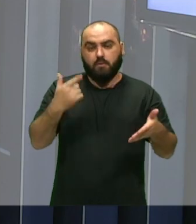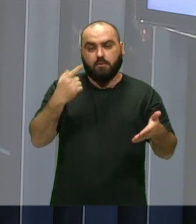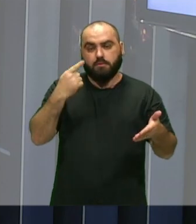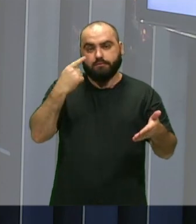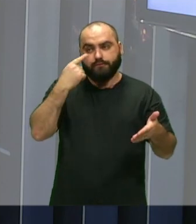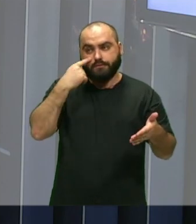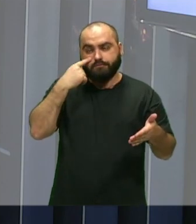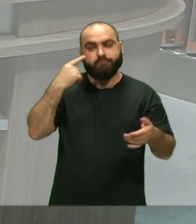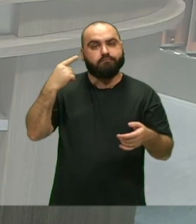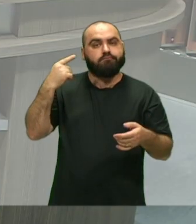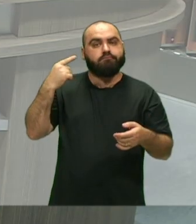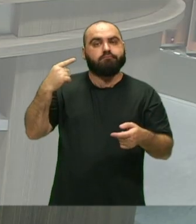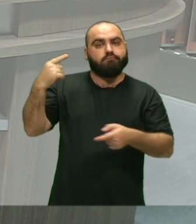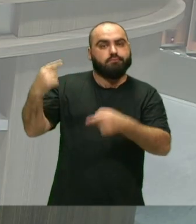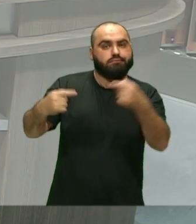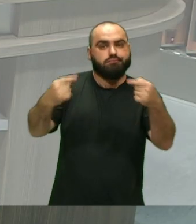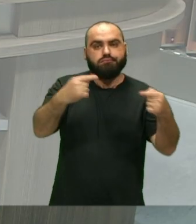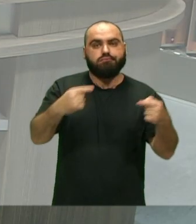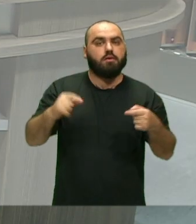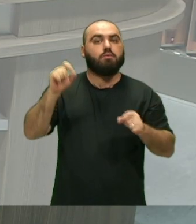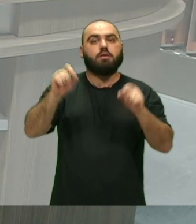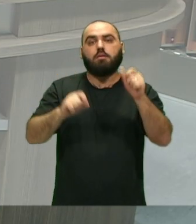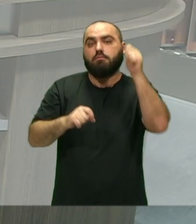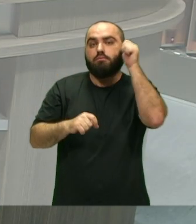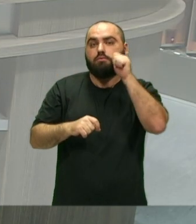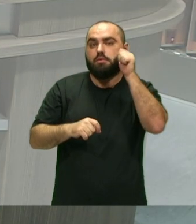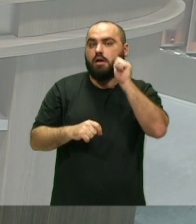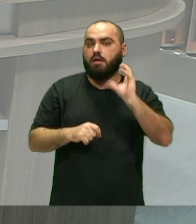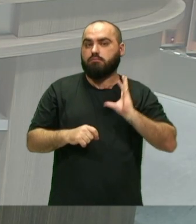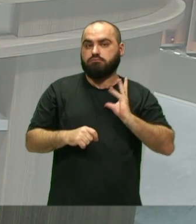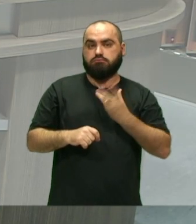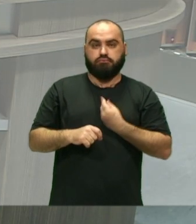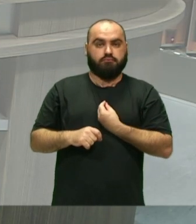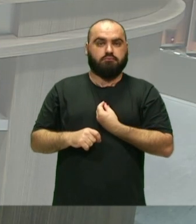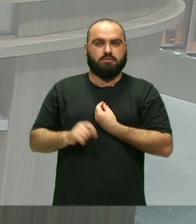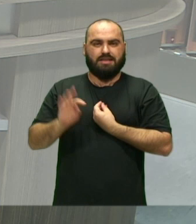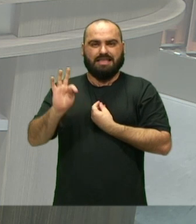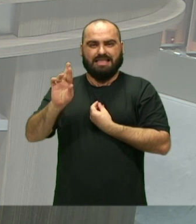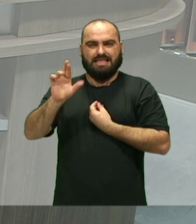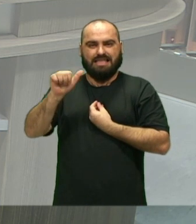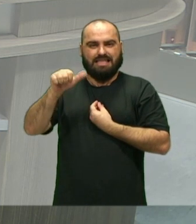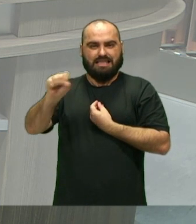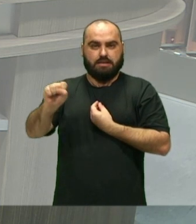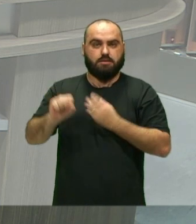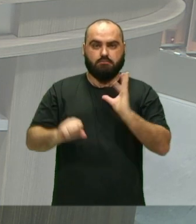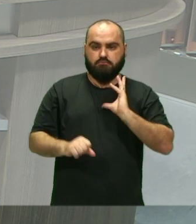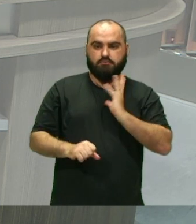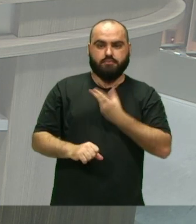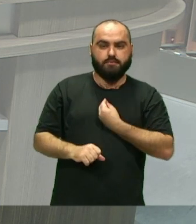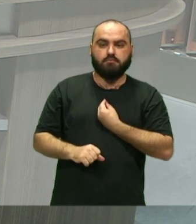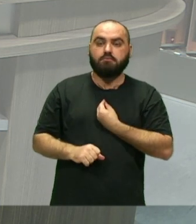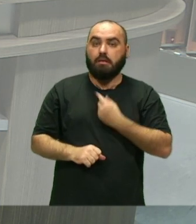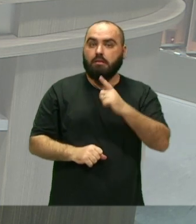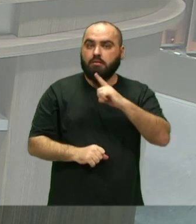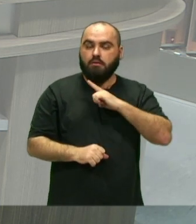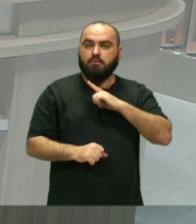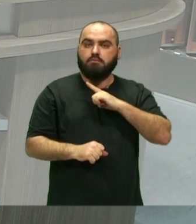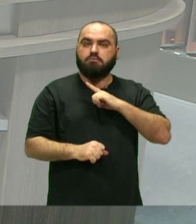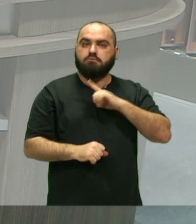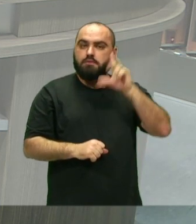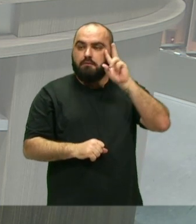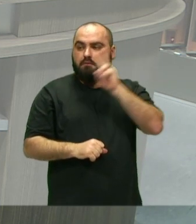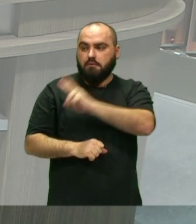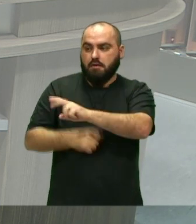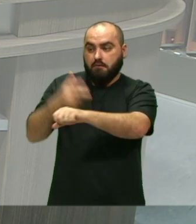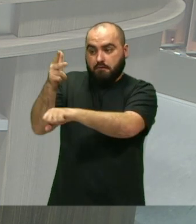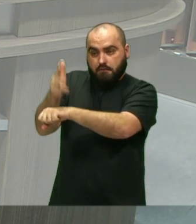discussão Muito grande Sobre as mulheres trans Mas eu vi Assim Achei Fantástico Até nos vídeos Que